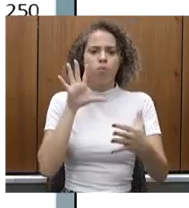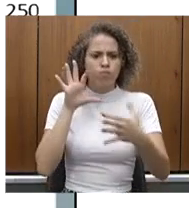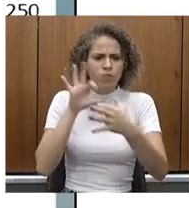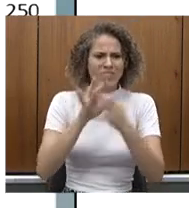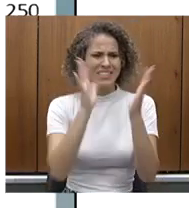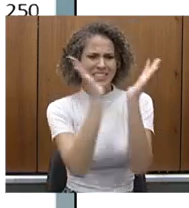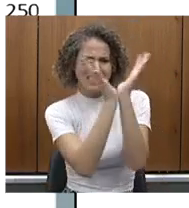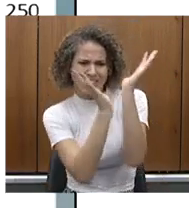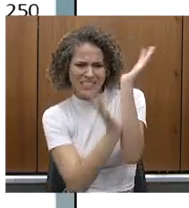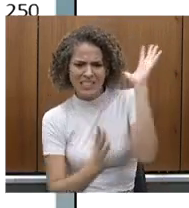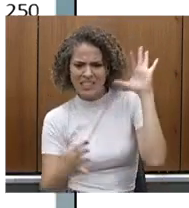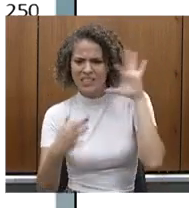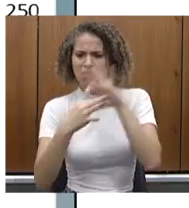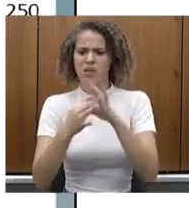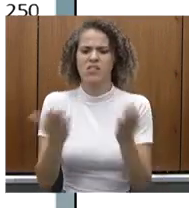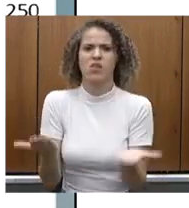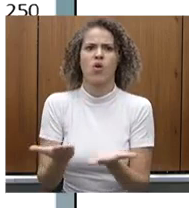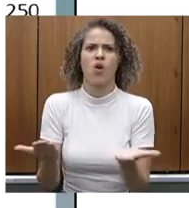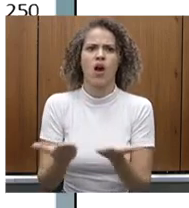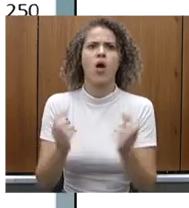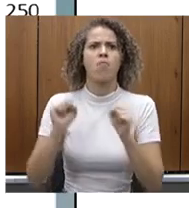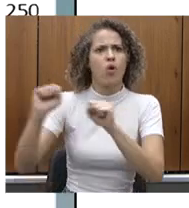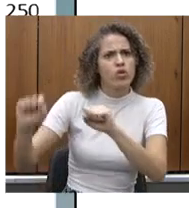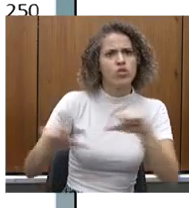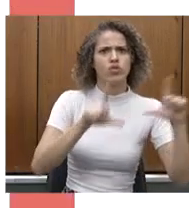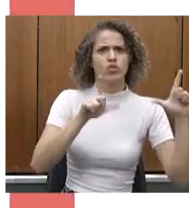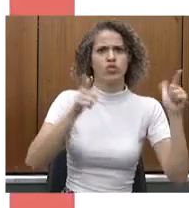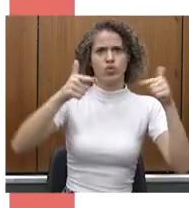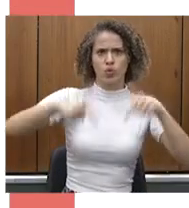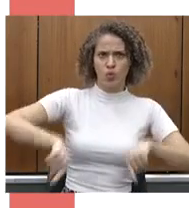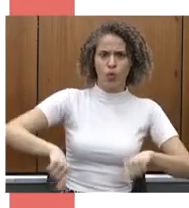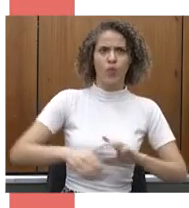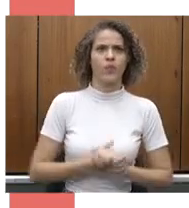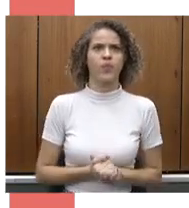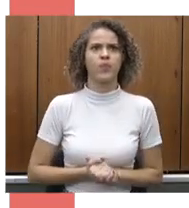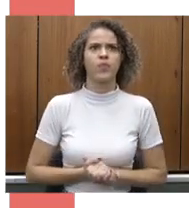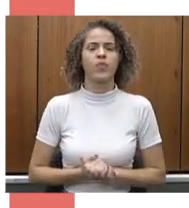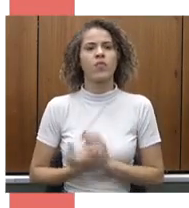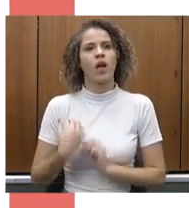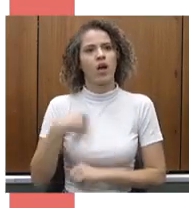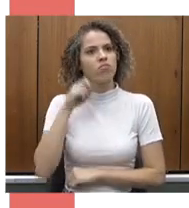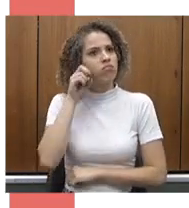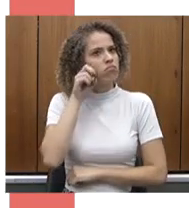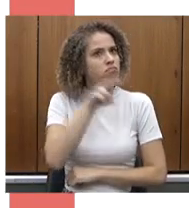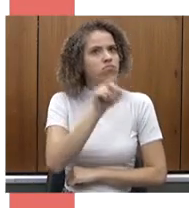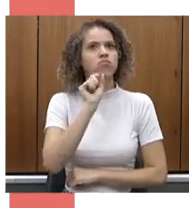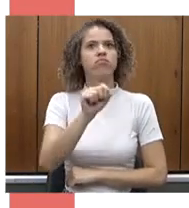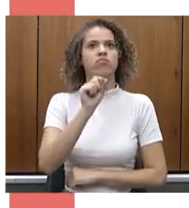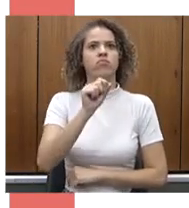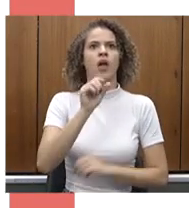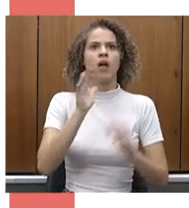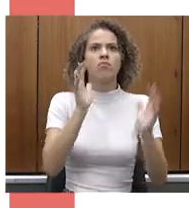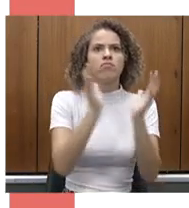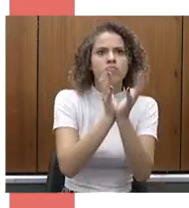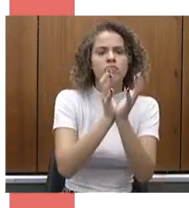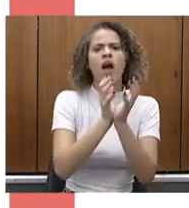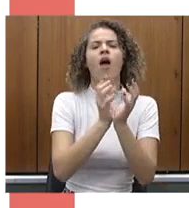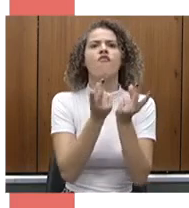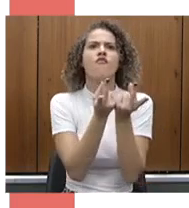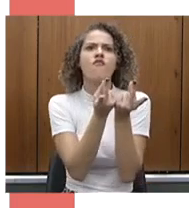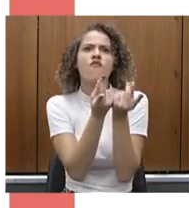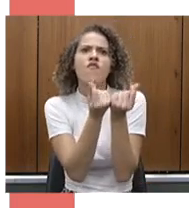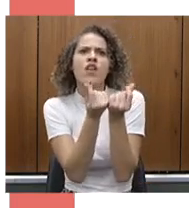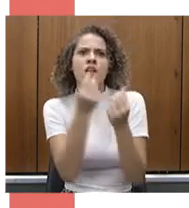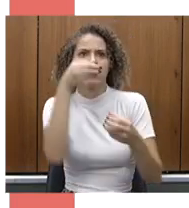muito semelhante ao nosso. Pode passar. E agora nós estamos na execução financeira por exercício. Isso é o